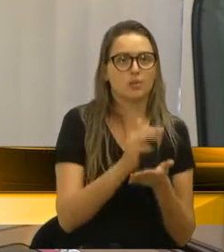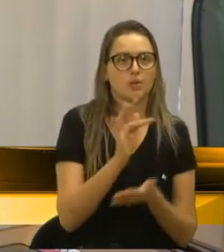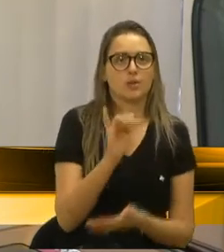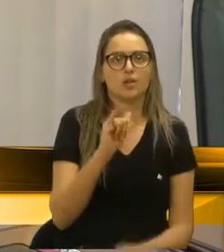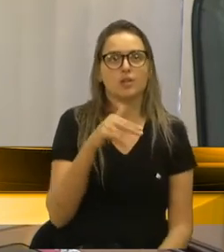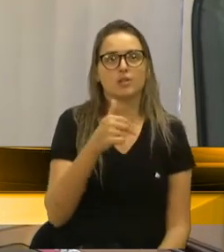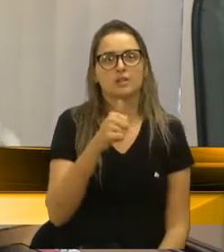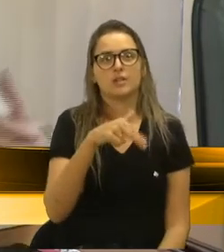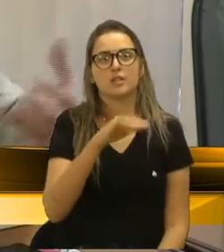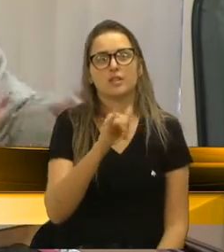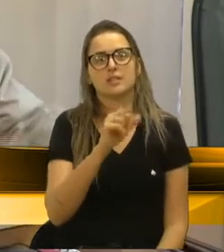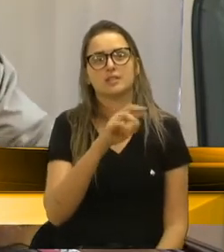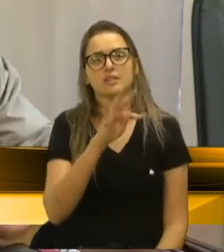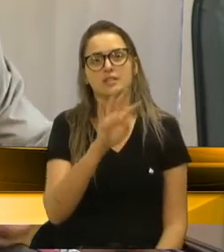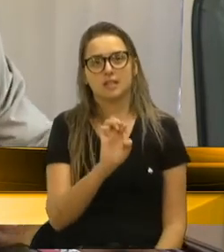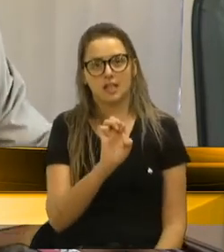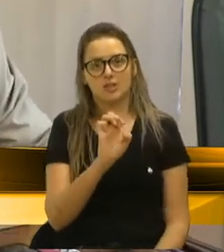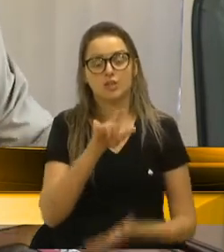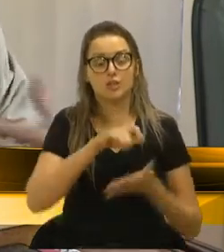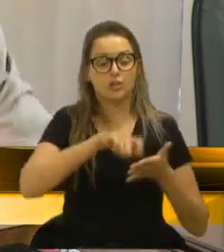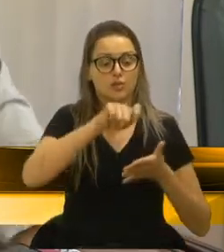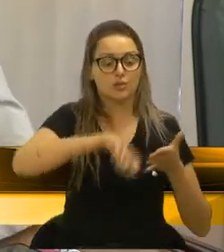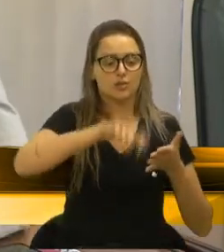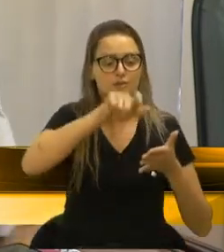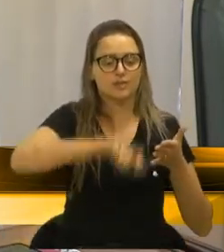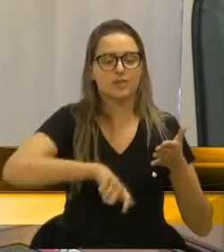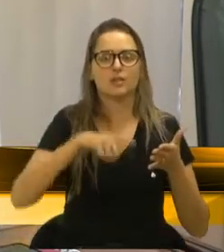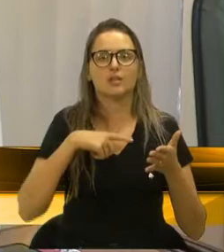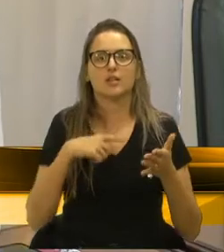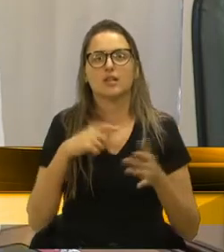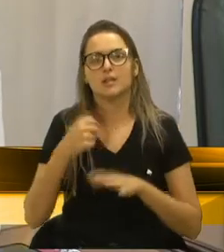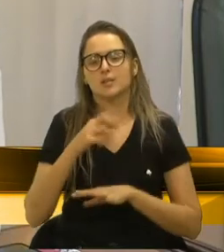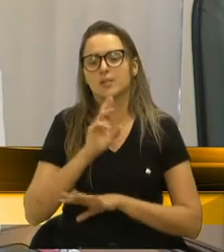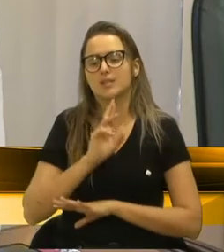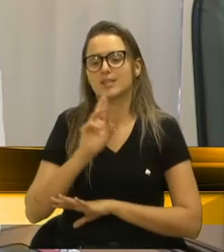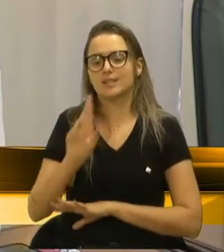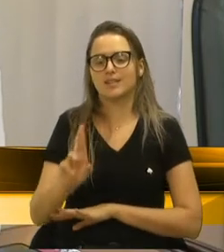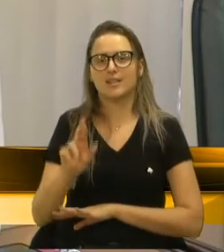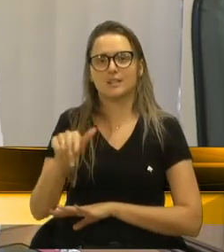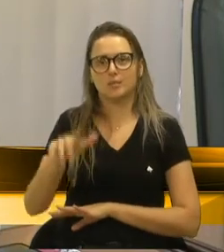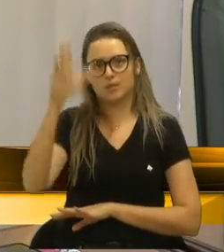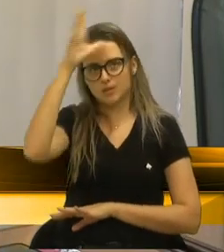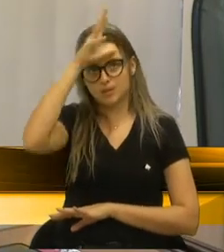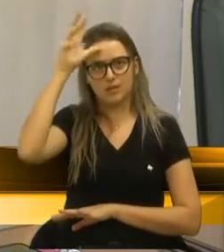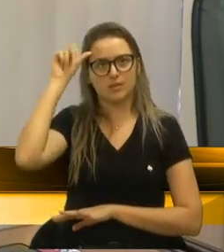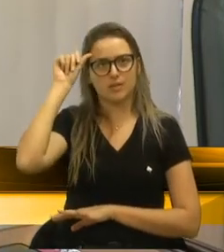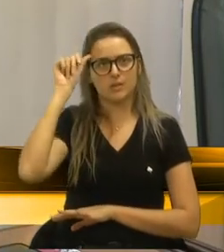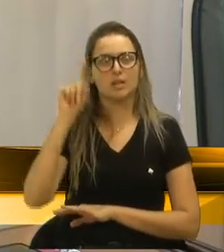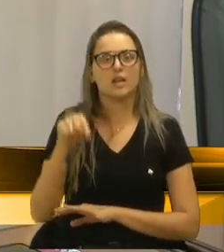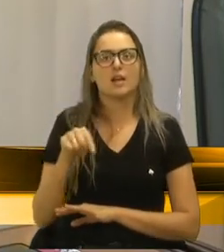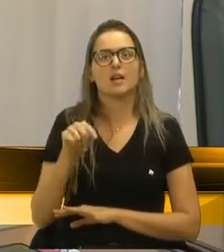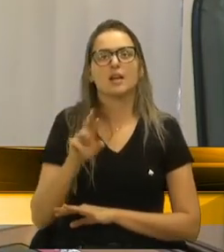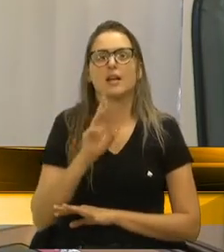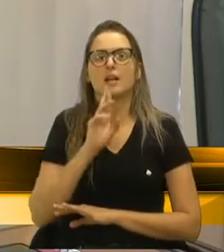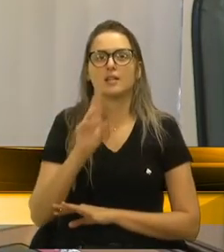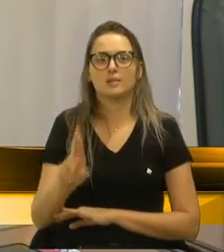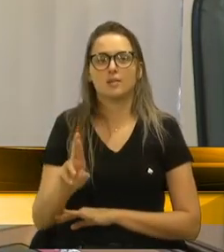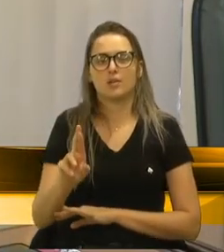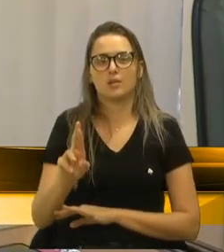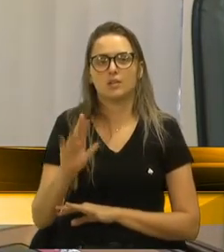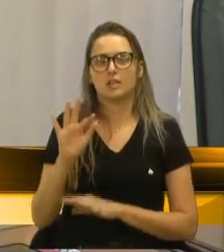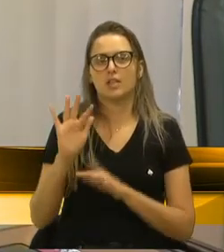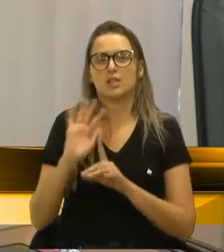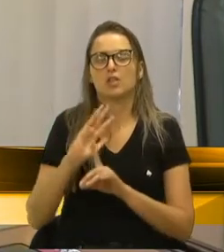na qual esses escritores têm esses livros, e eles devem dar um retorno ao município. E este é o retorno do financiarte.